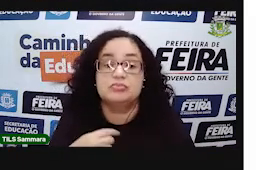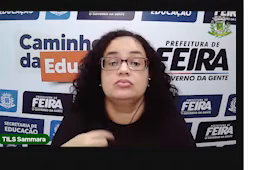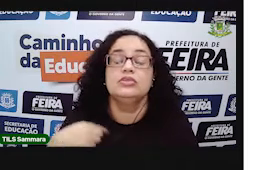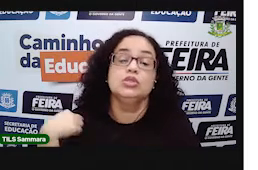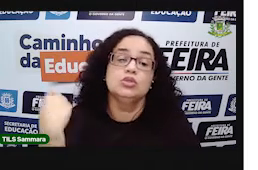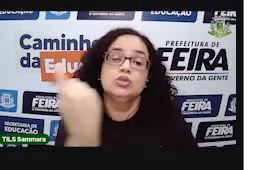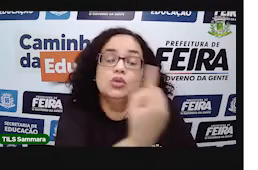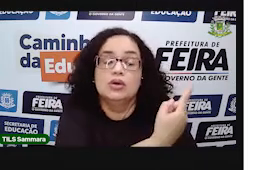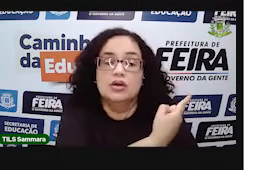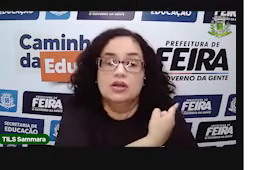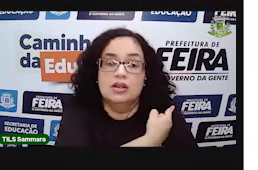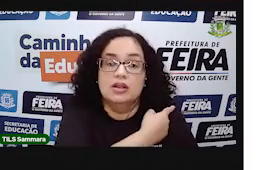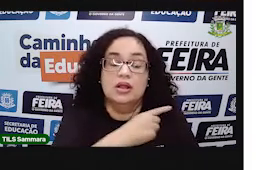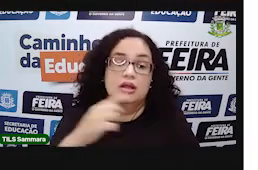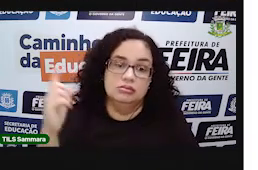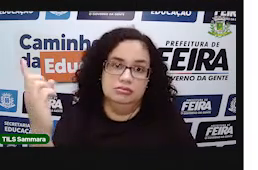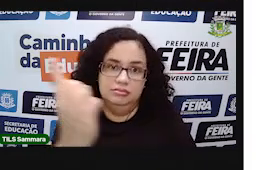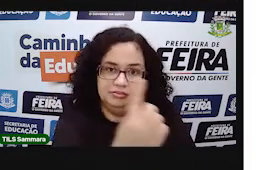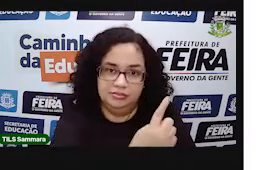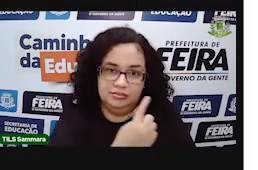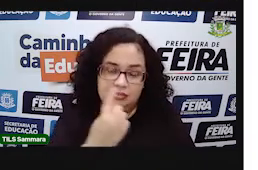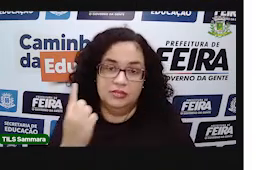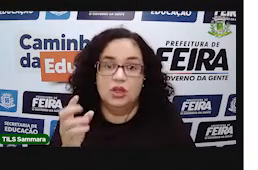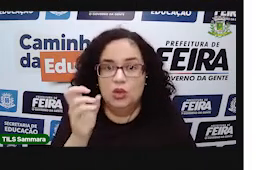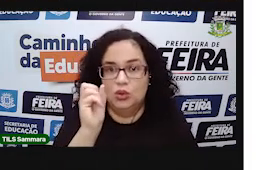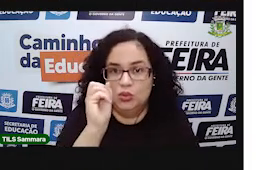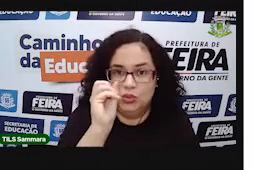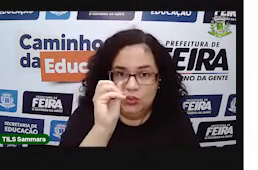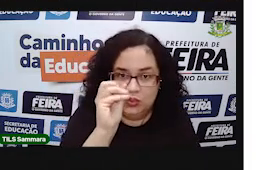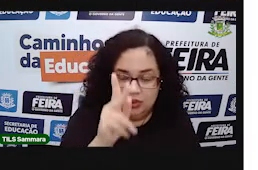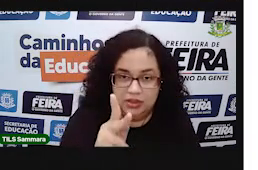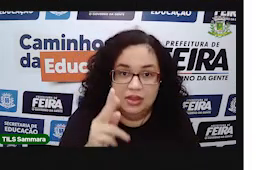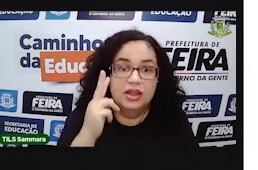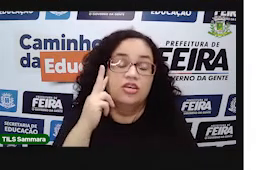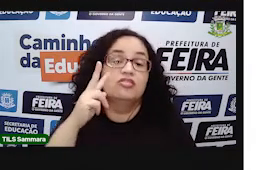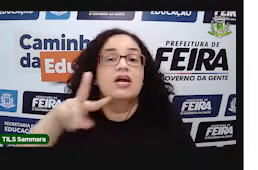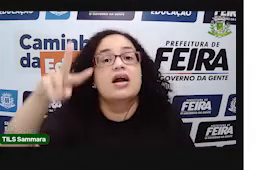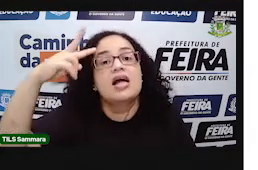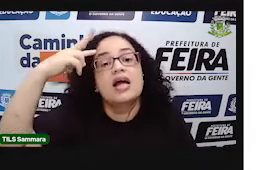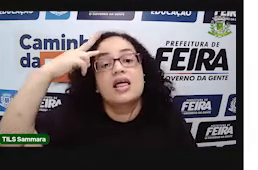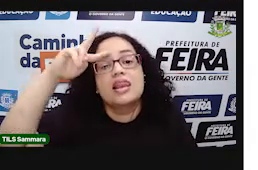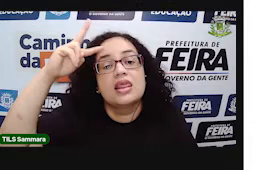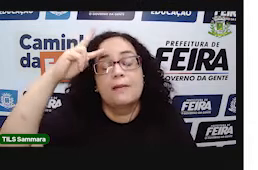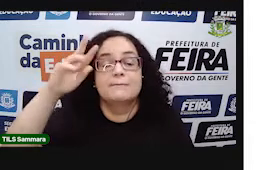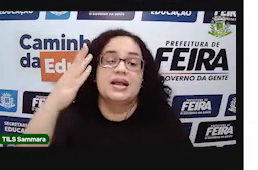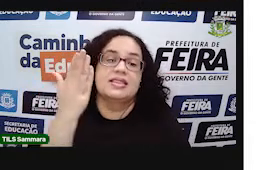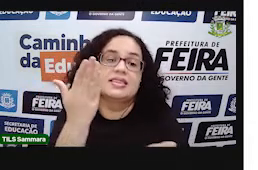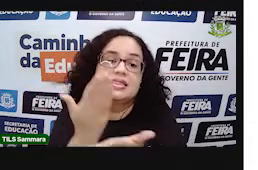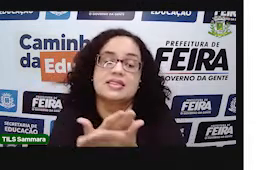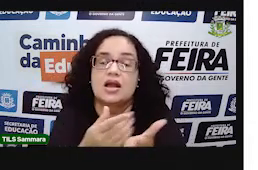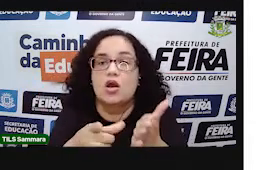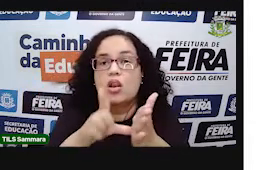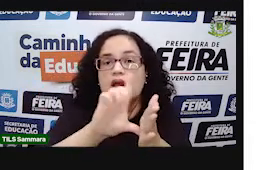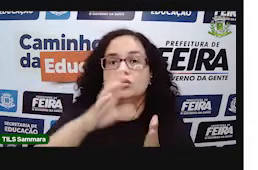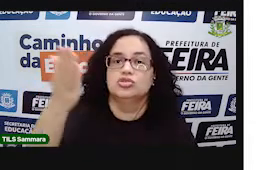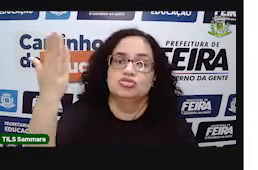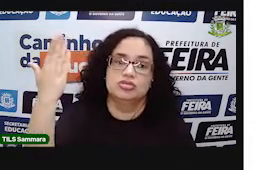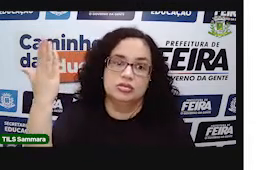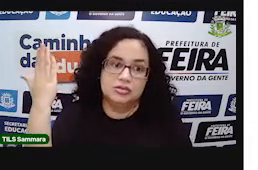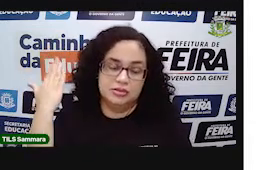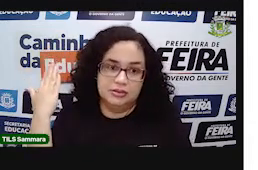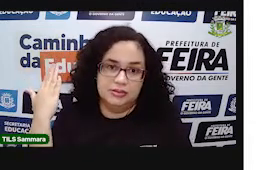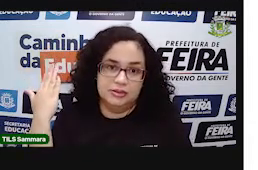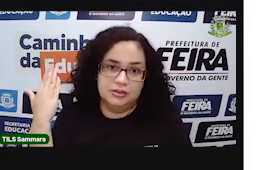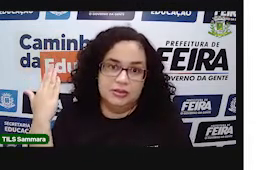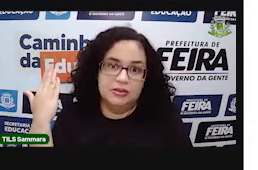geométricas no nosso mundo físico, à nossa volta. Então, você vai lembrar da aula